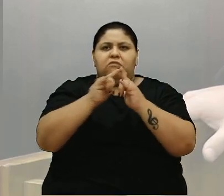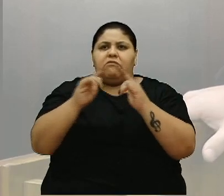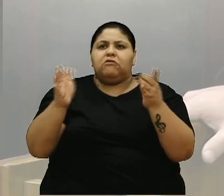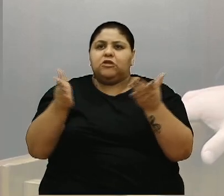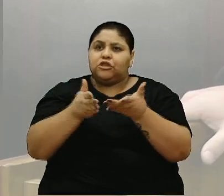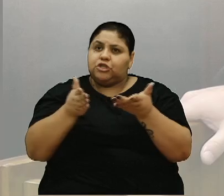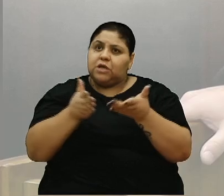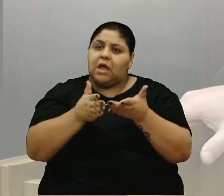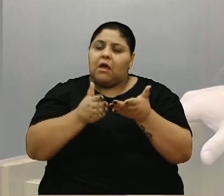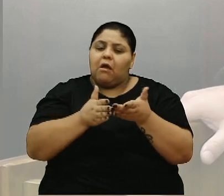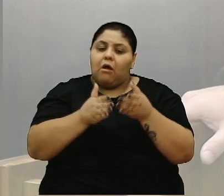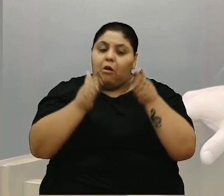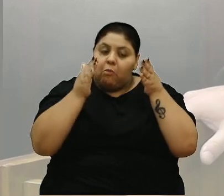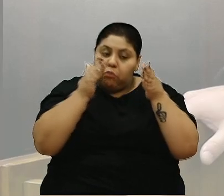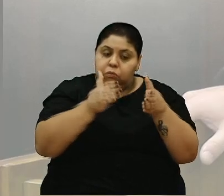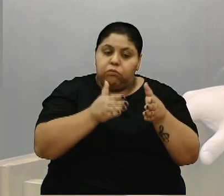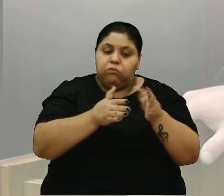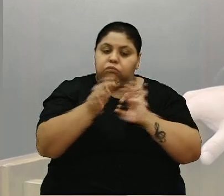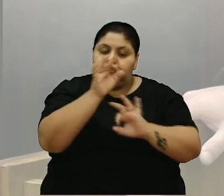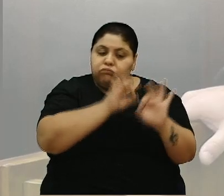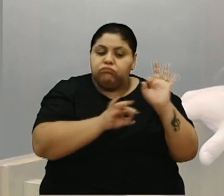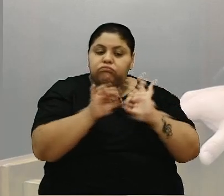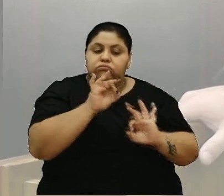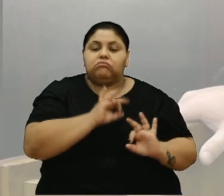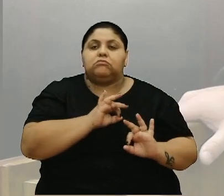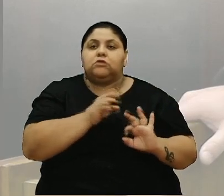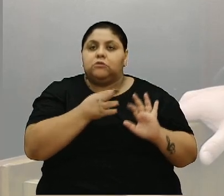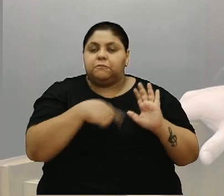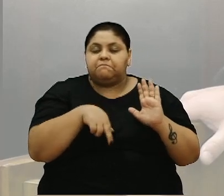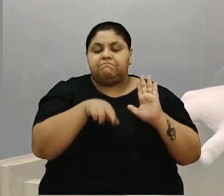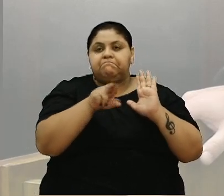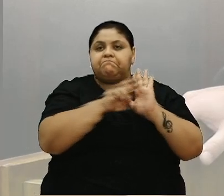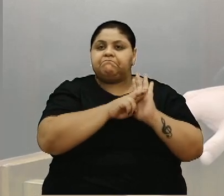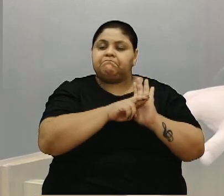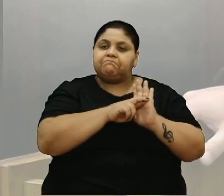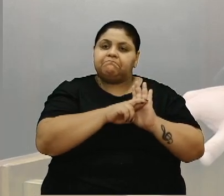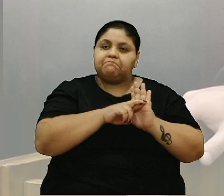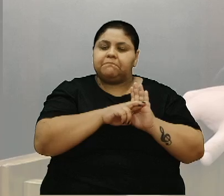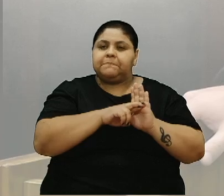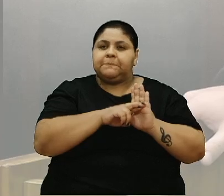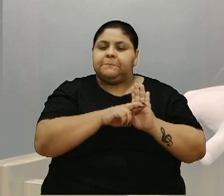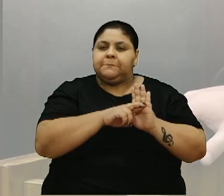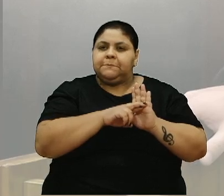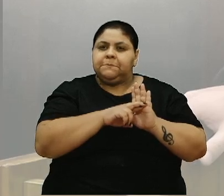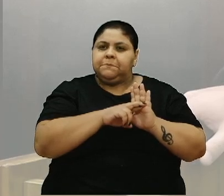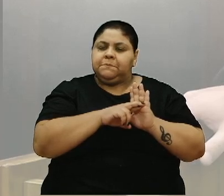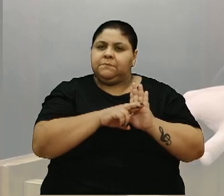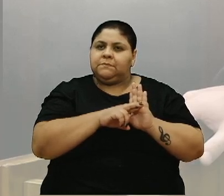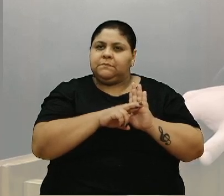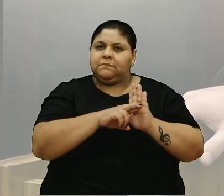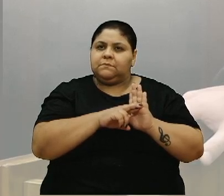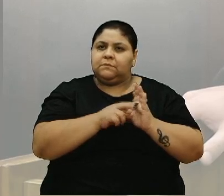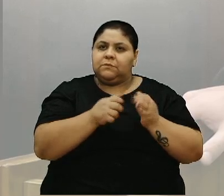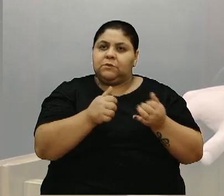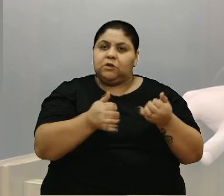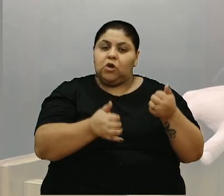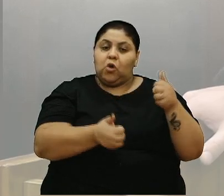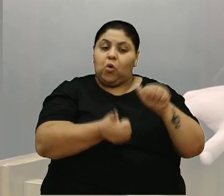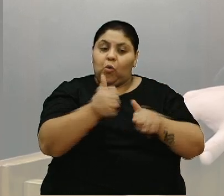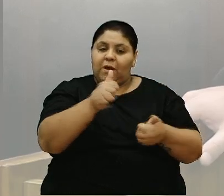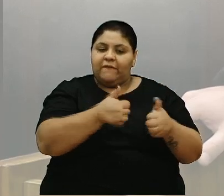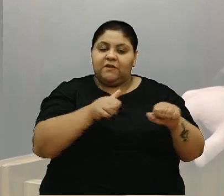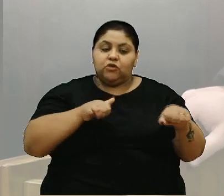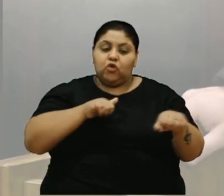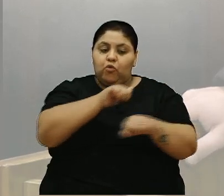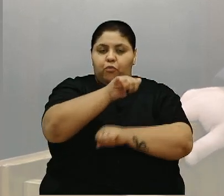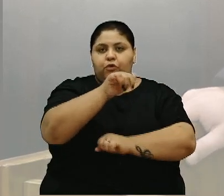na remodelação, na recuperação e na qualificação, principalmente do aeroporto